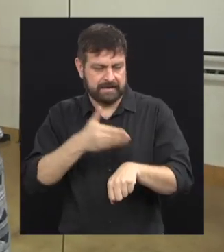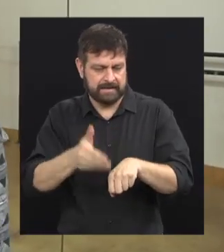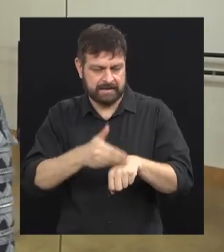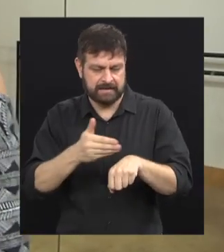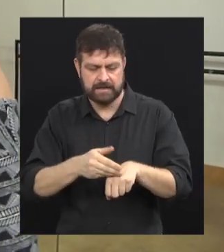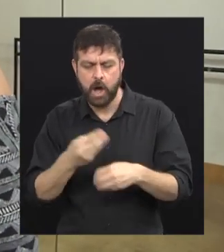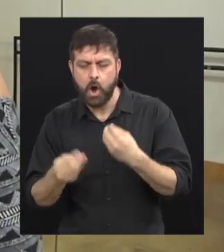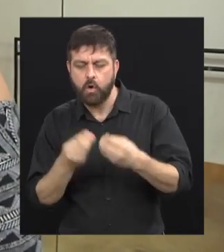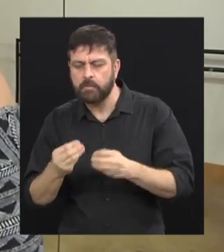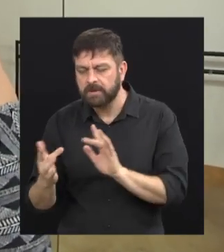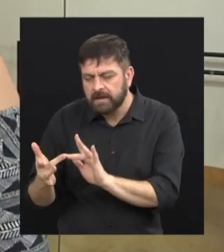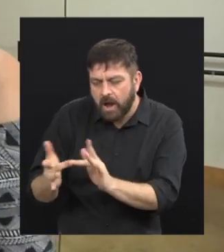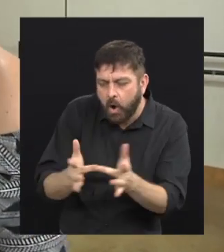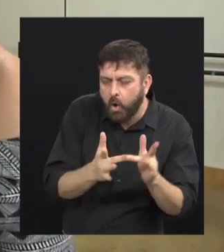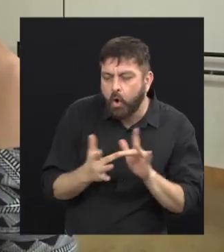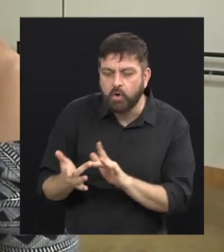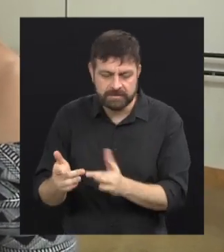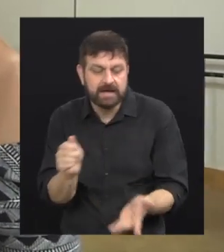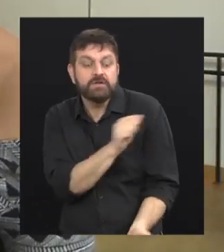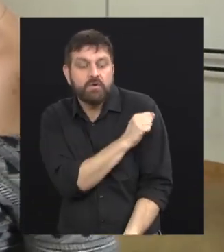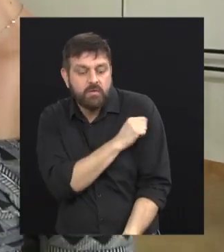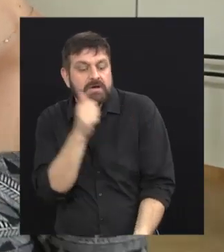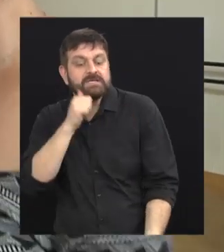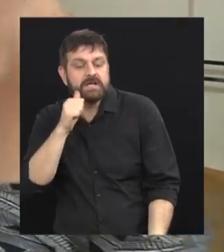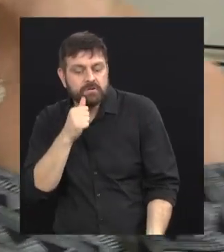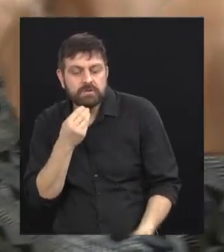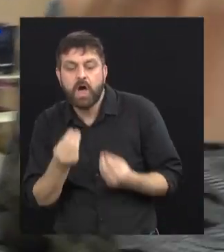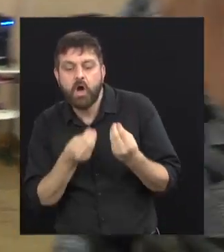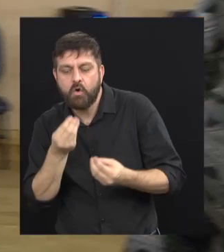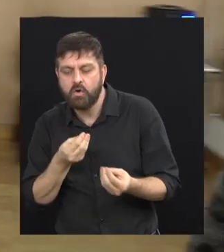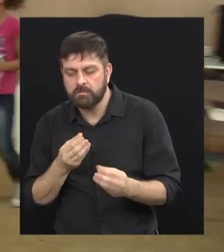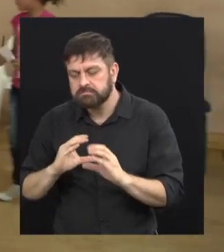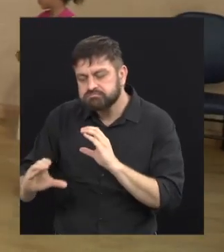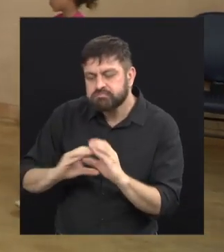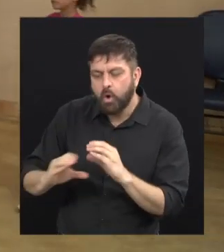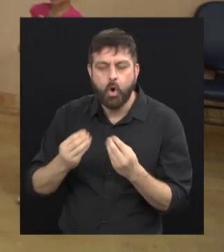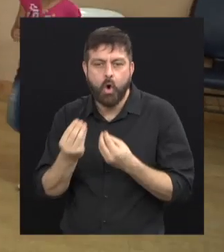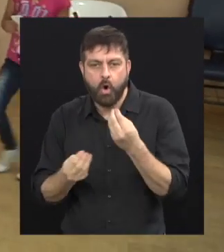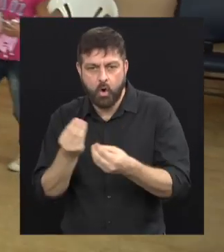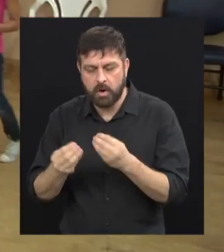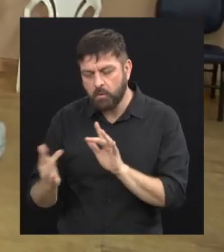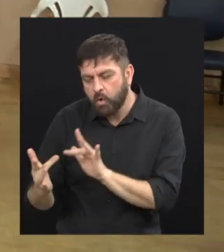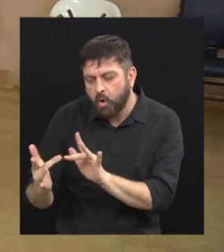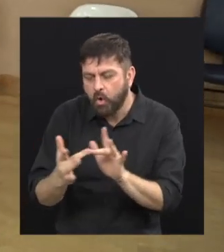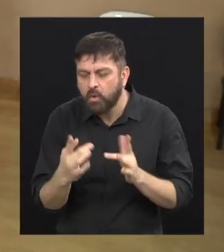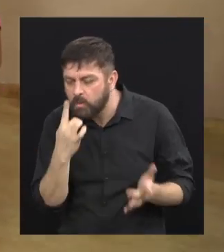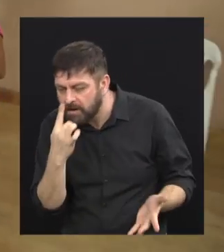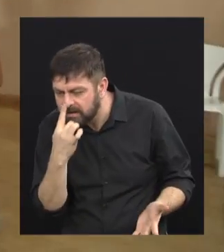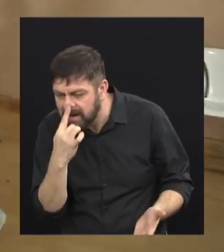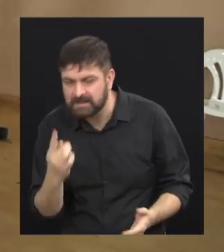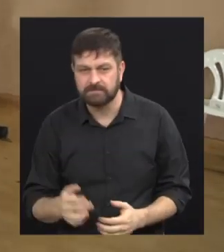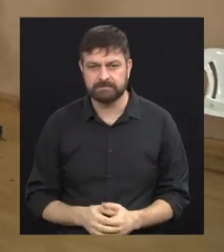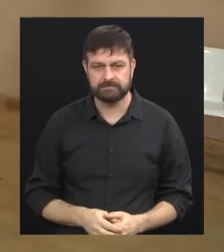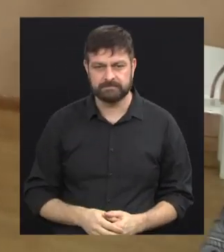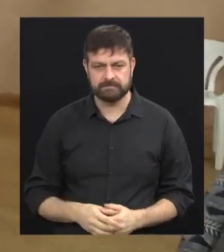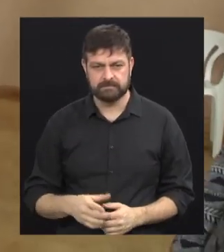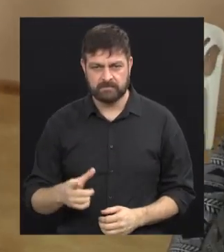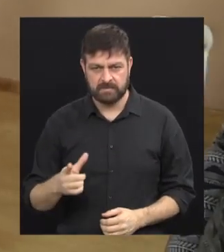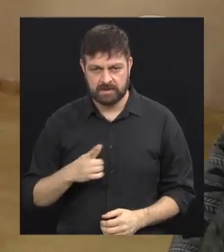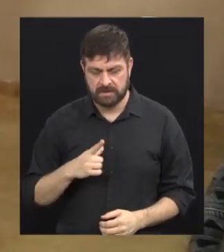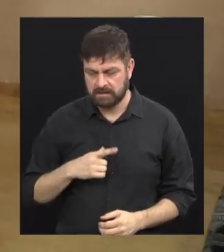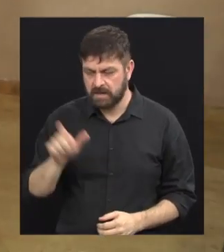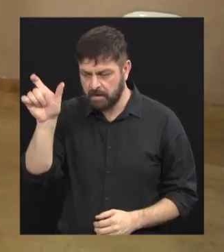apresentar. Como que é essa relação sua com as alunas, com as adolescentes? Então, é assim. Tem umas que se